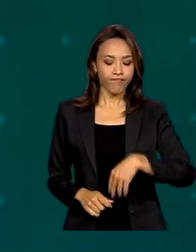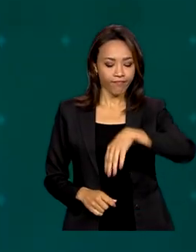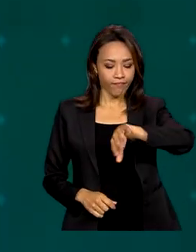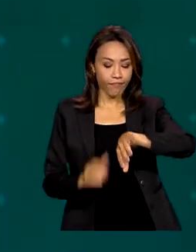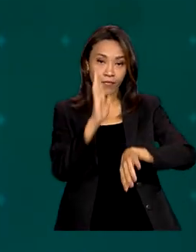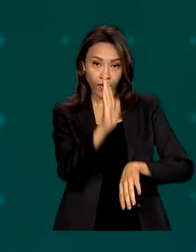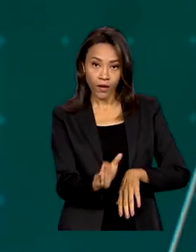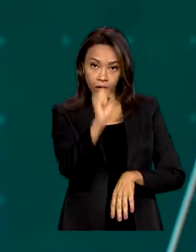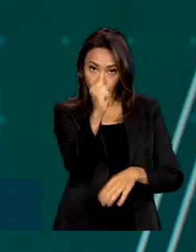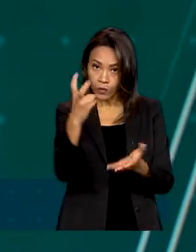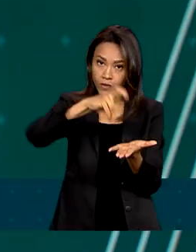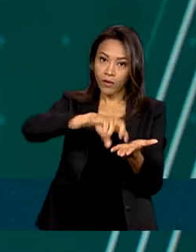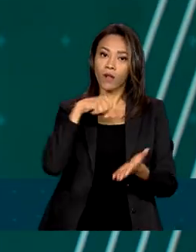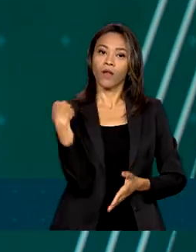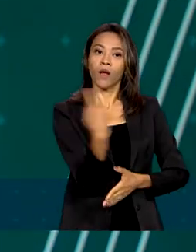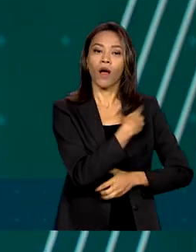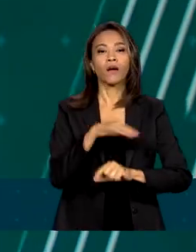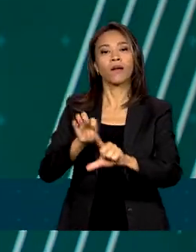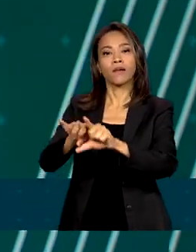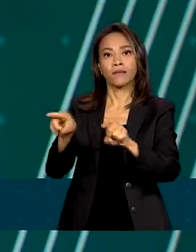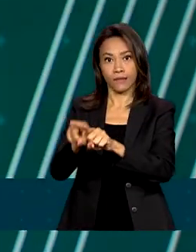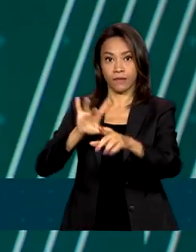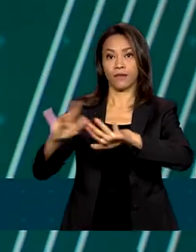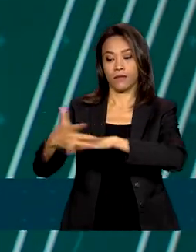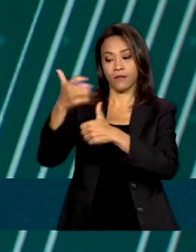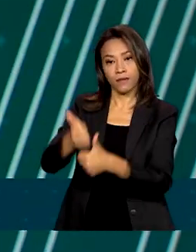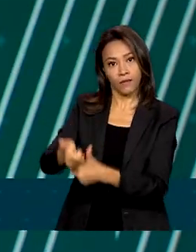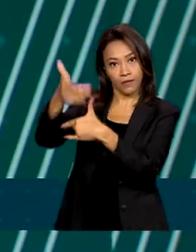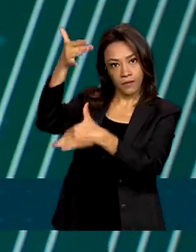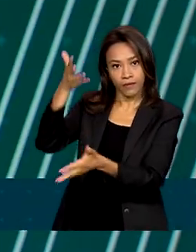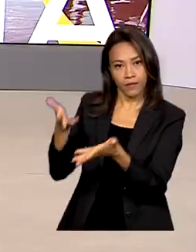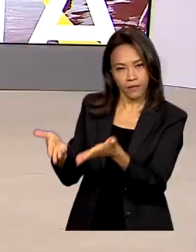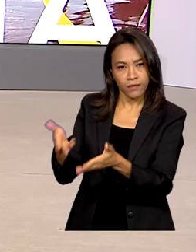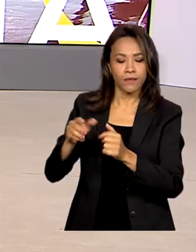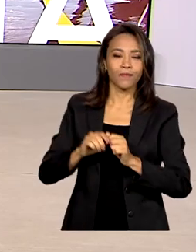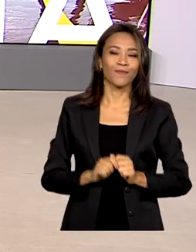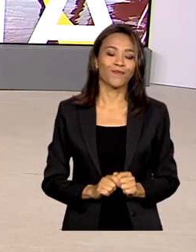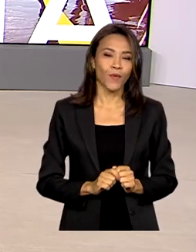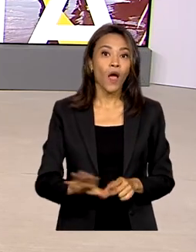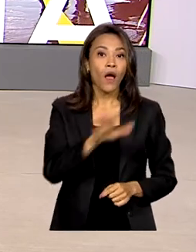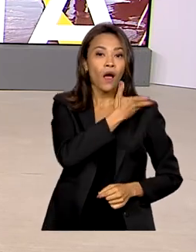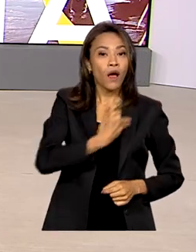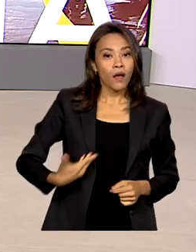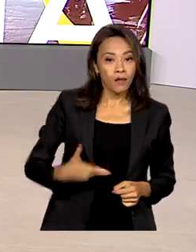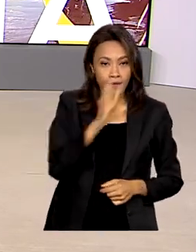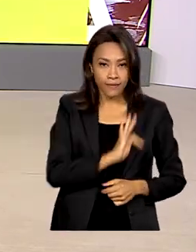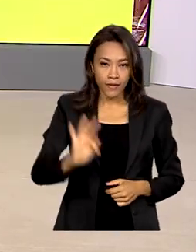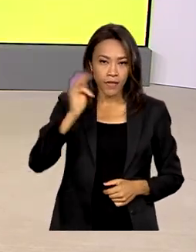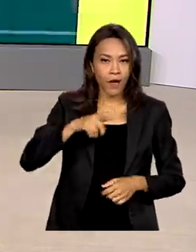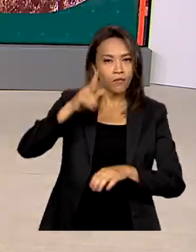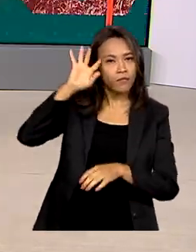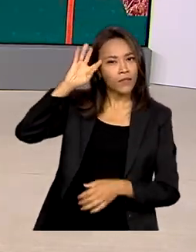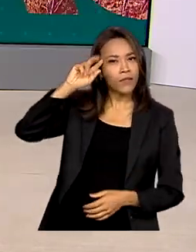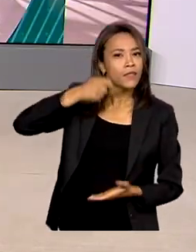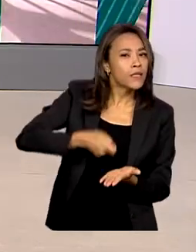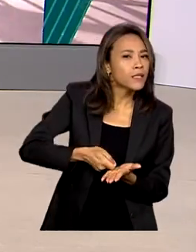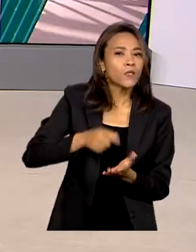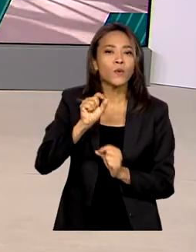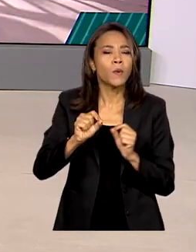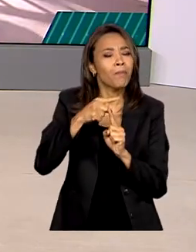8 horas da manhã, estamos ao vivo também pelas redes sociais. O governo federal decidiu retomar